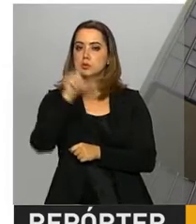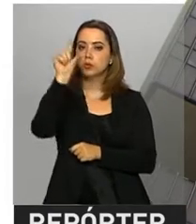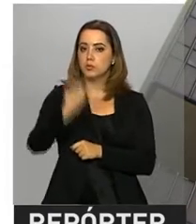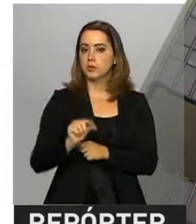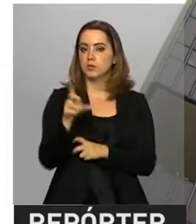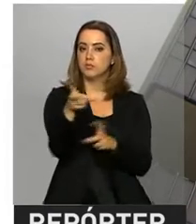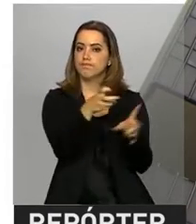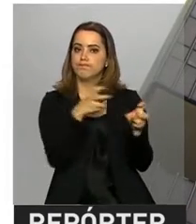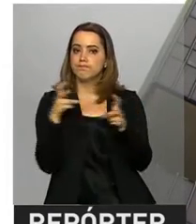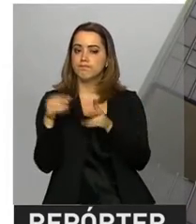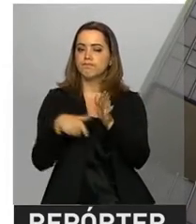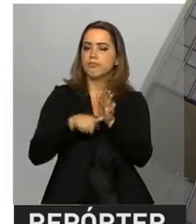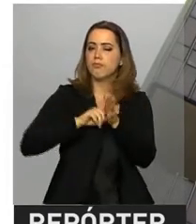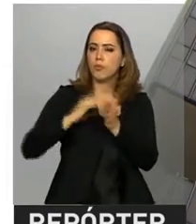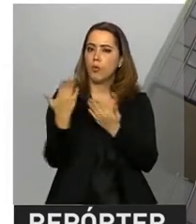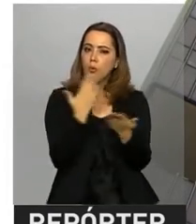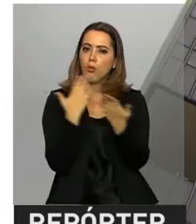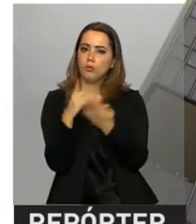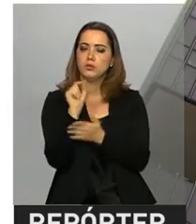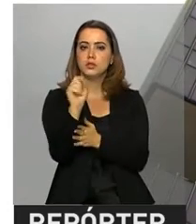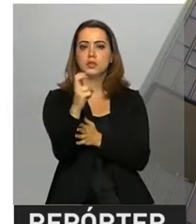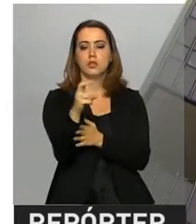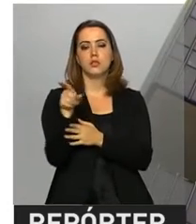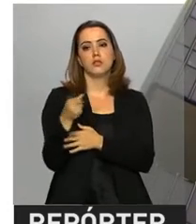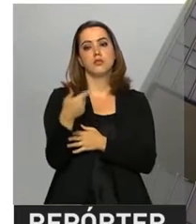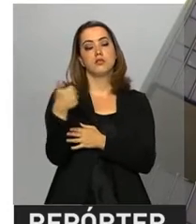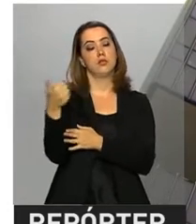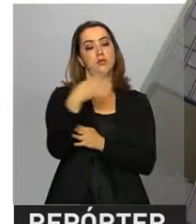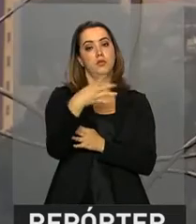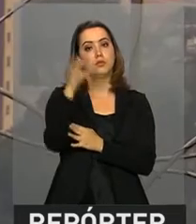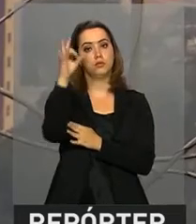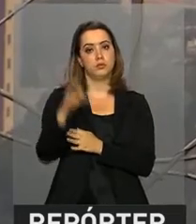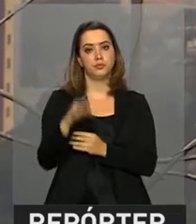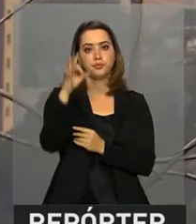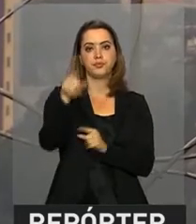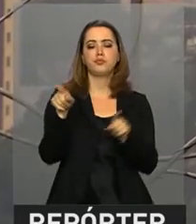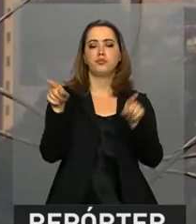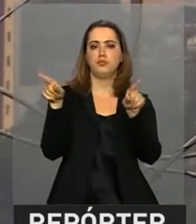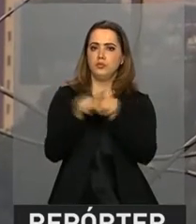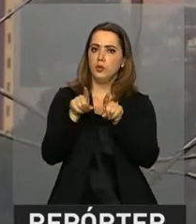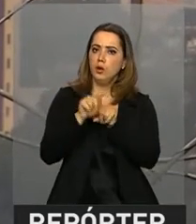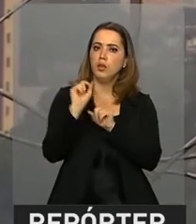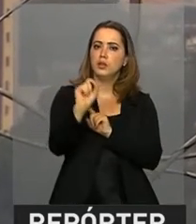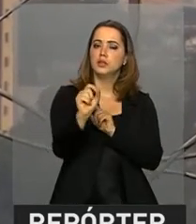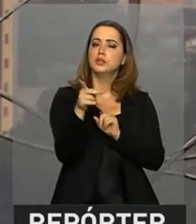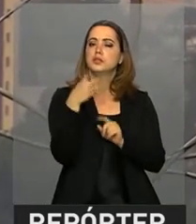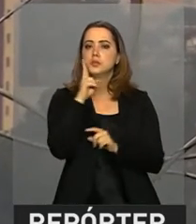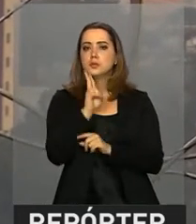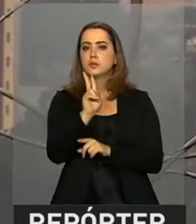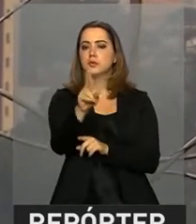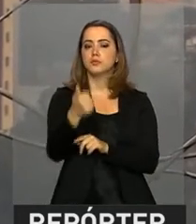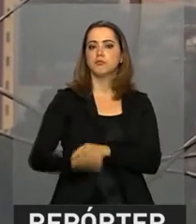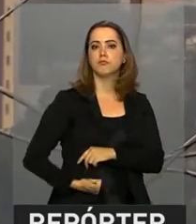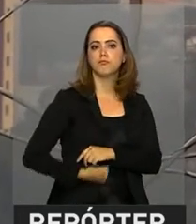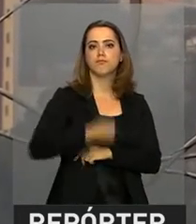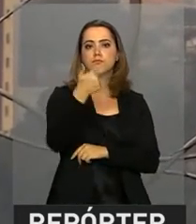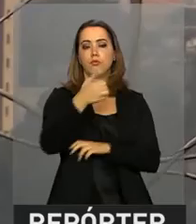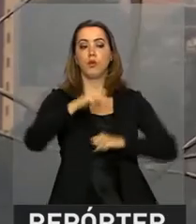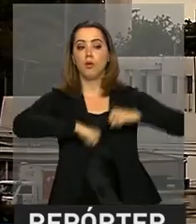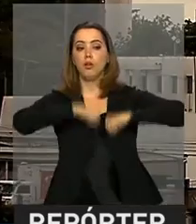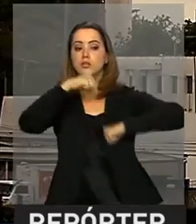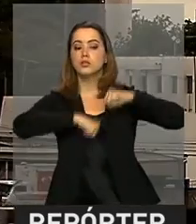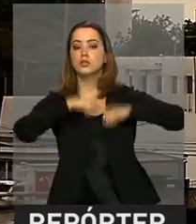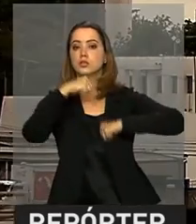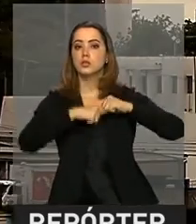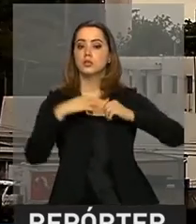expectativa anterior, que era de 5,14%. Também foi registrada melhoria nos índices da produção industrial,